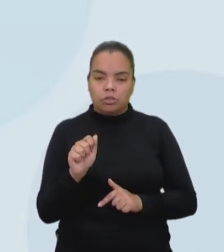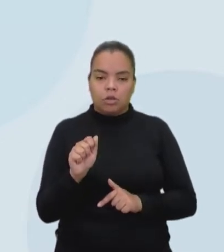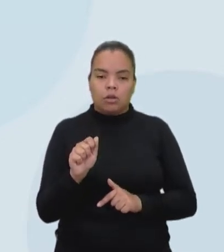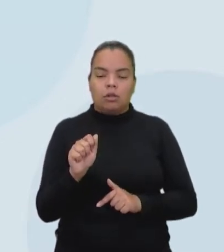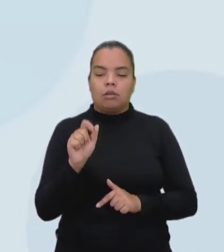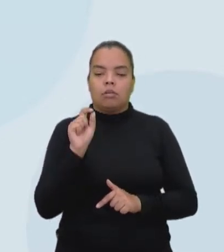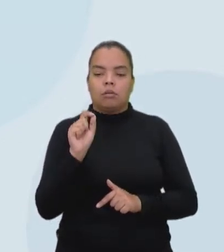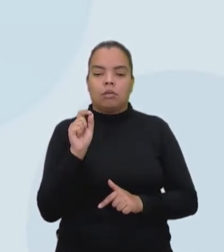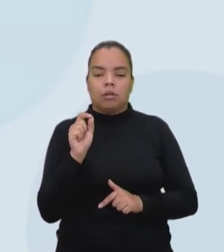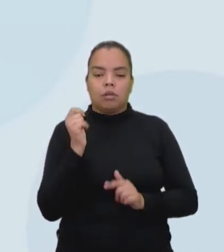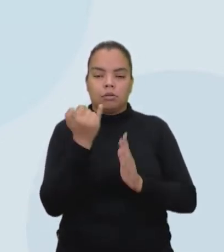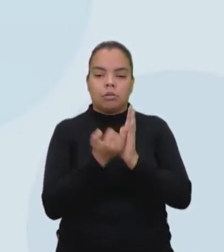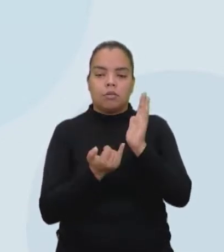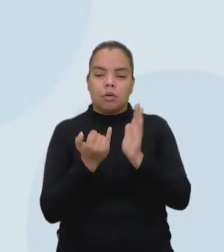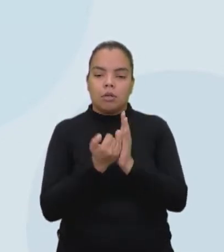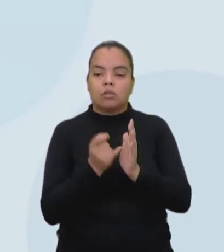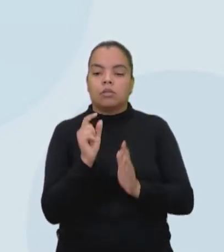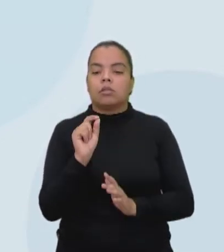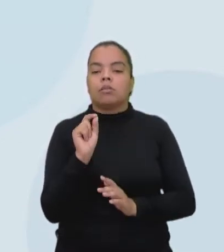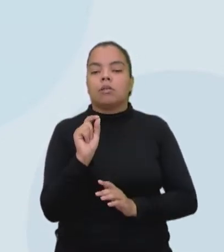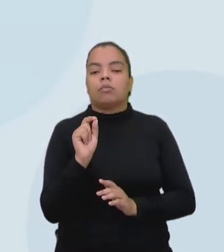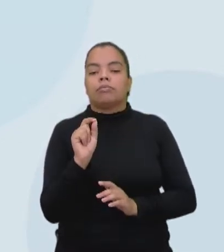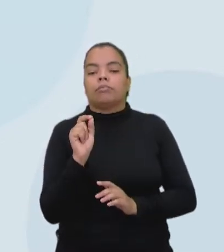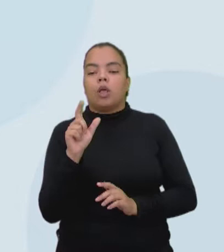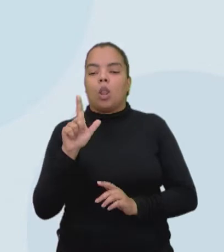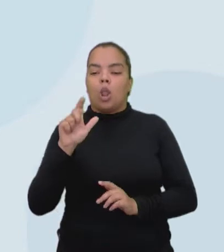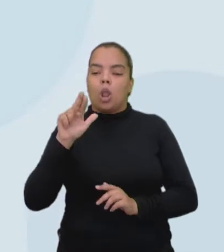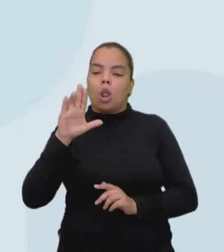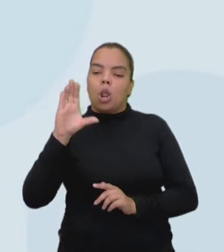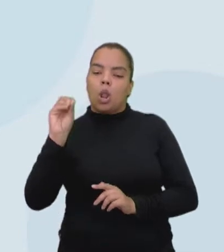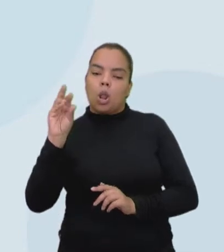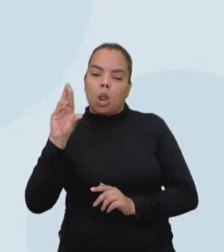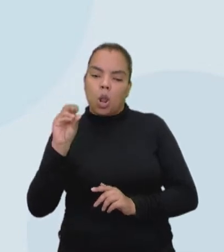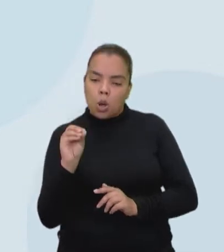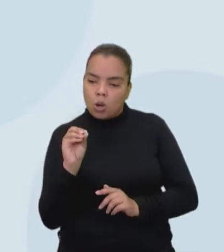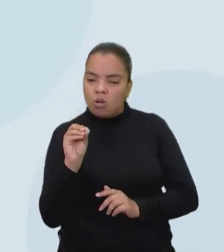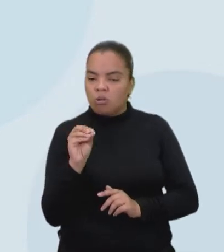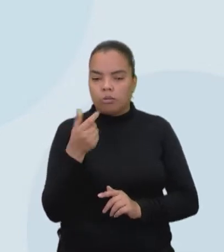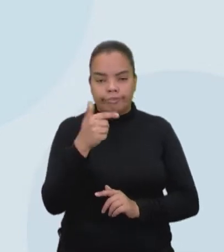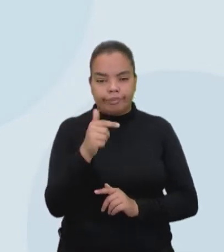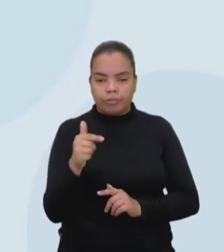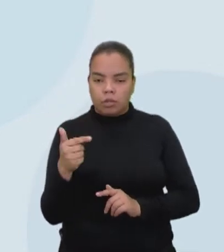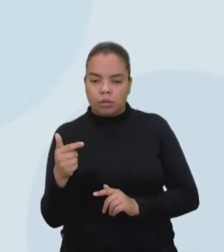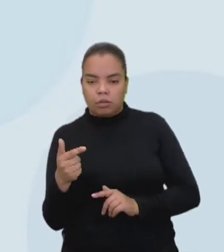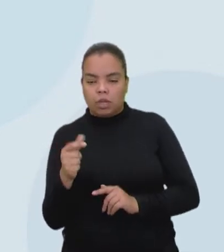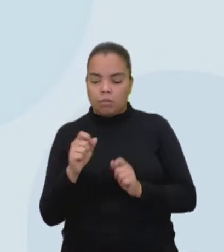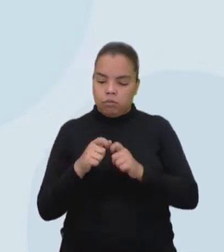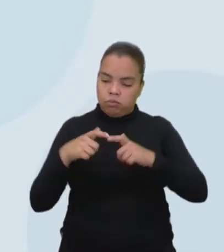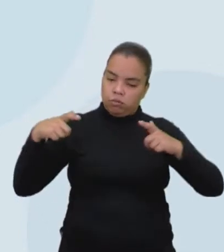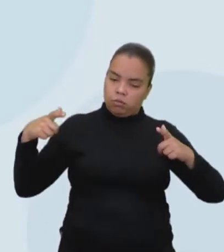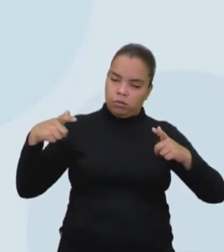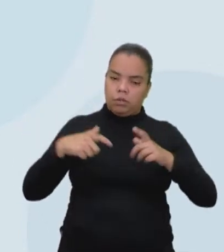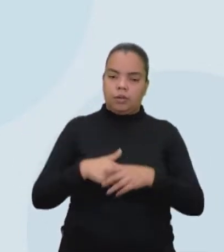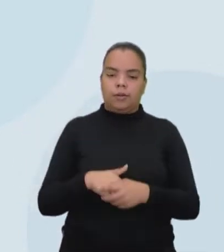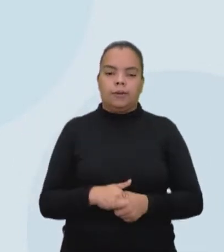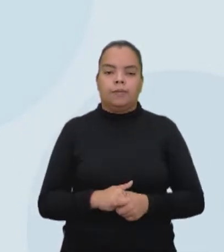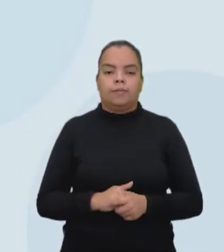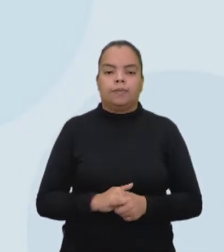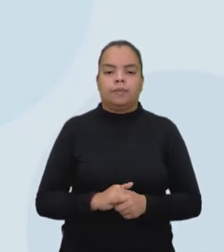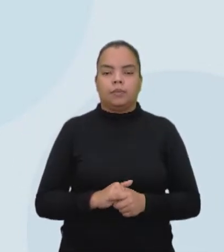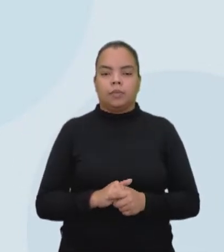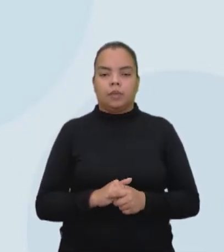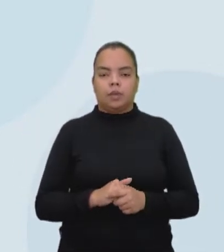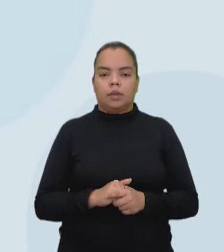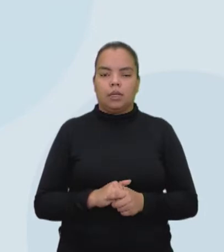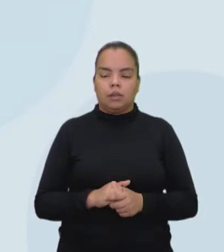números. Eu fiz aí uma simulação de duas situações para vocês entrarem aí no esquema matemático, no